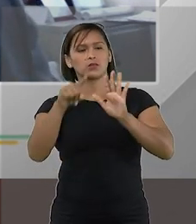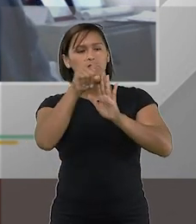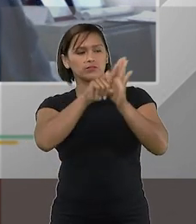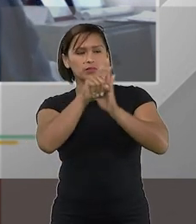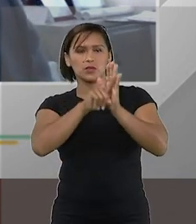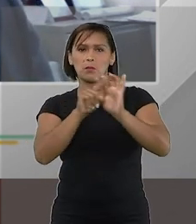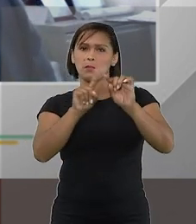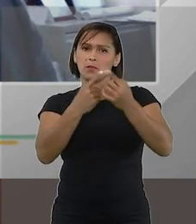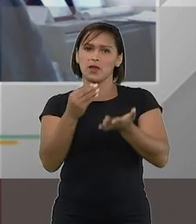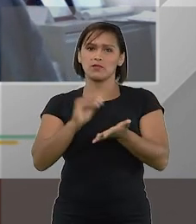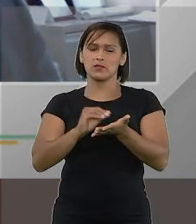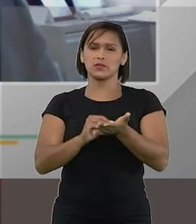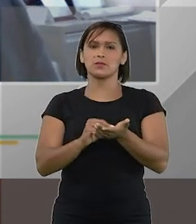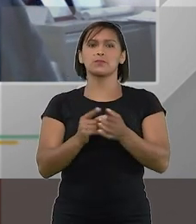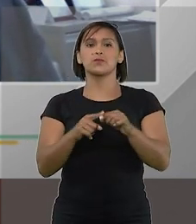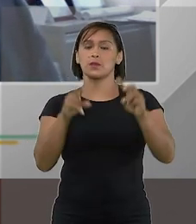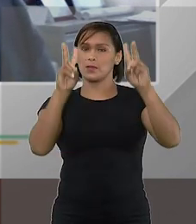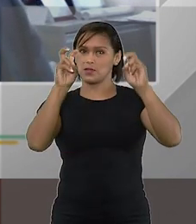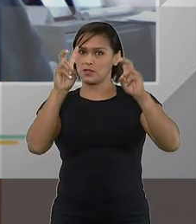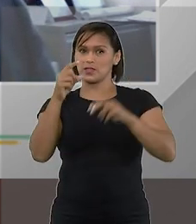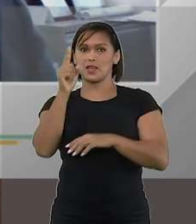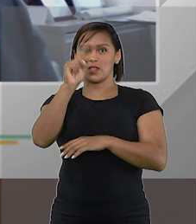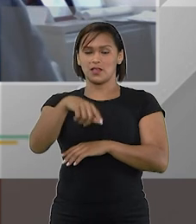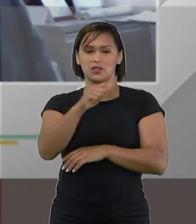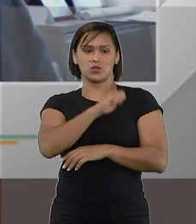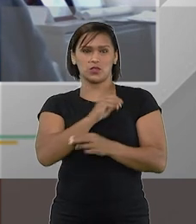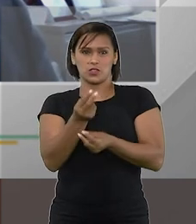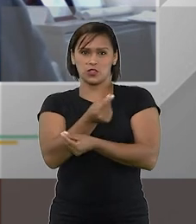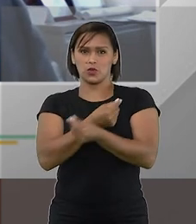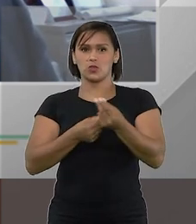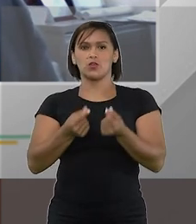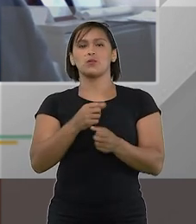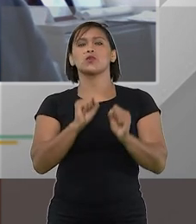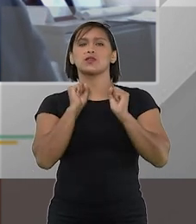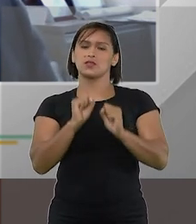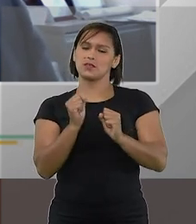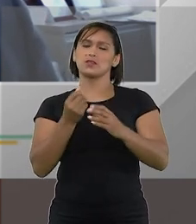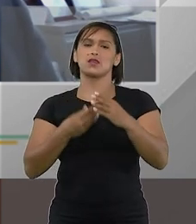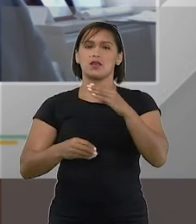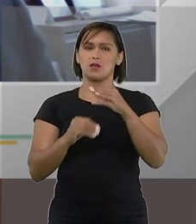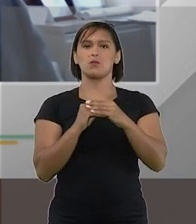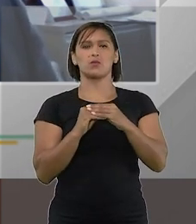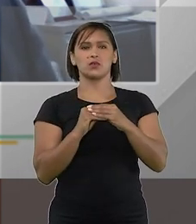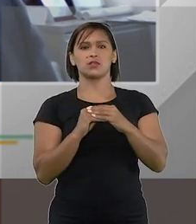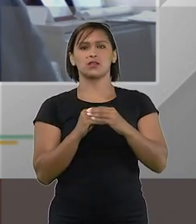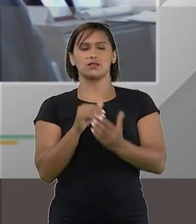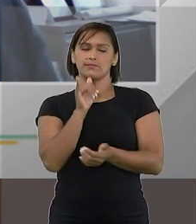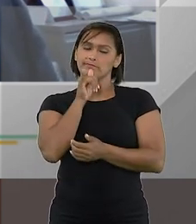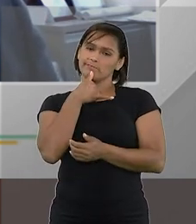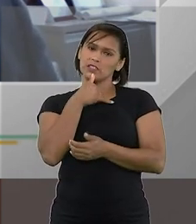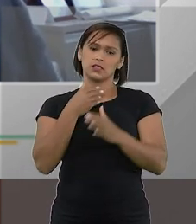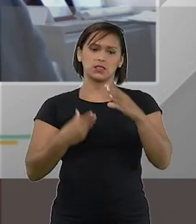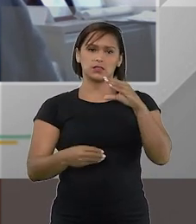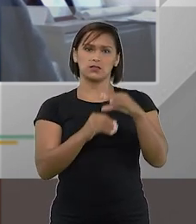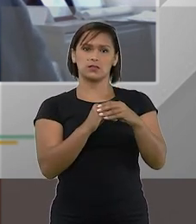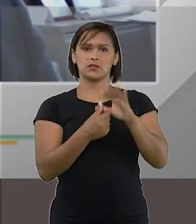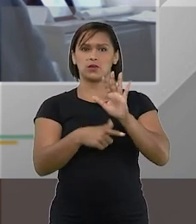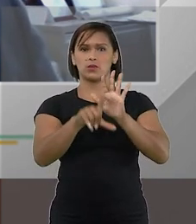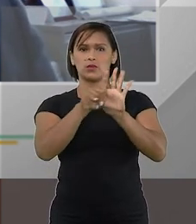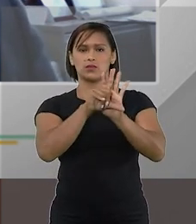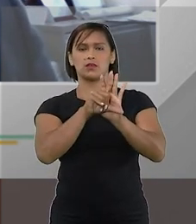abordados mas não foram mas eu destacaria esse a questão do agente econômico é algo que poderia ter sido e eu lamento não ter sido